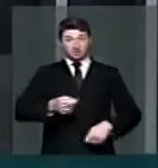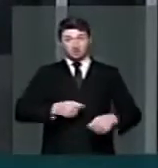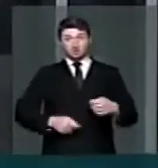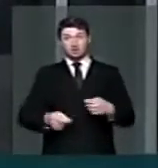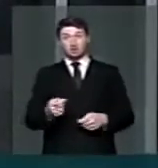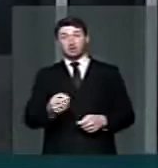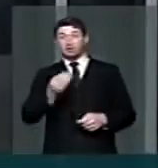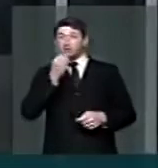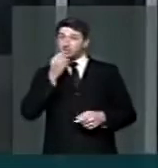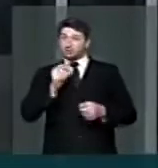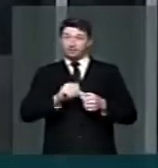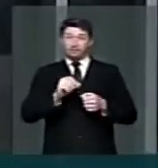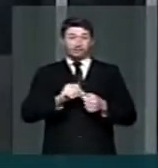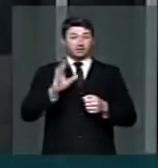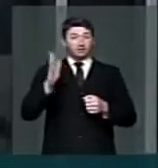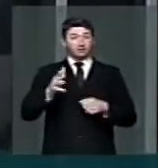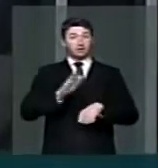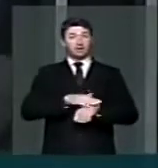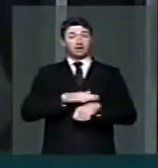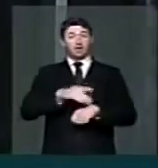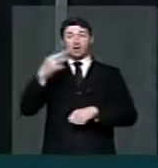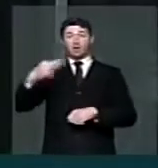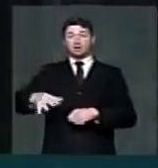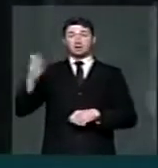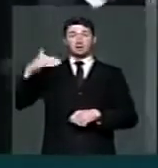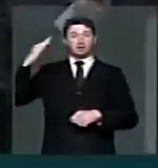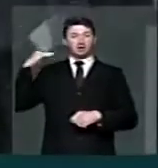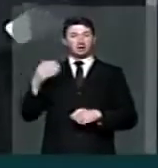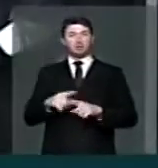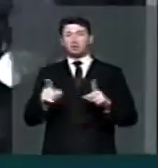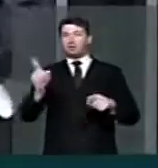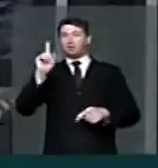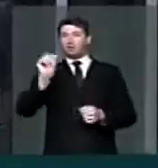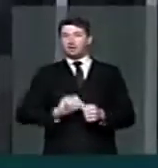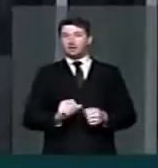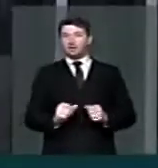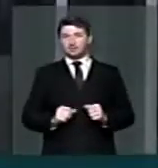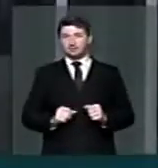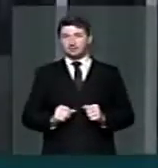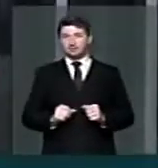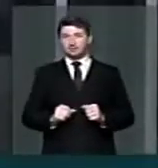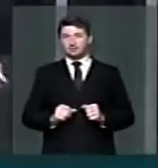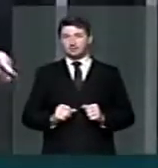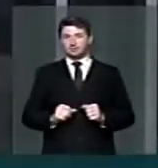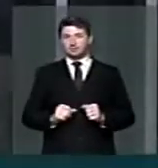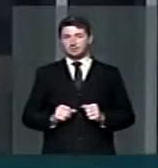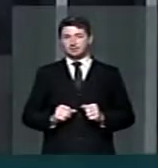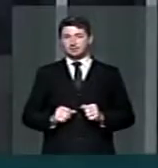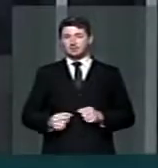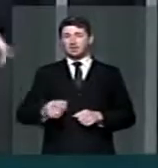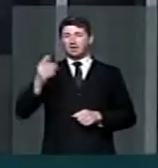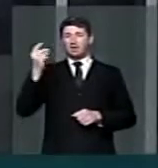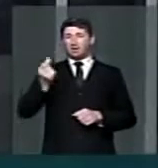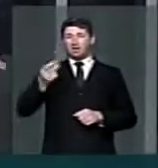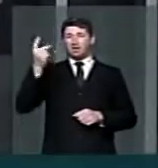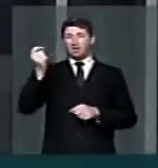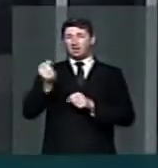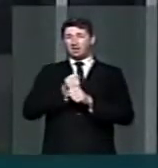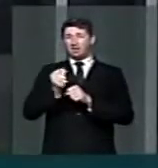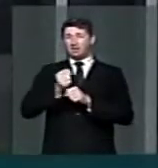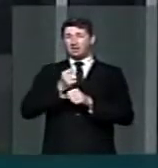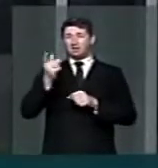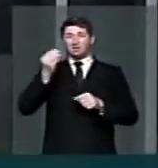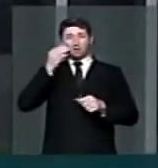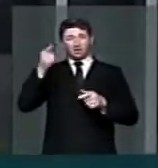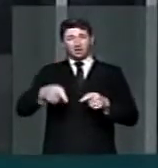ter sido feita no seu tempo devido e não foi. Há muito tempo se tenta e se